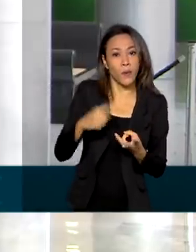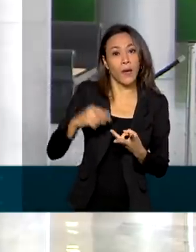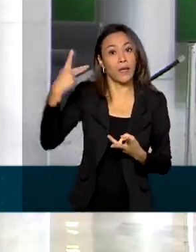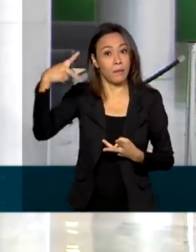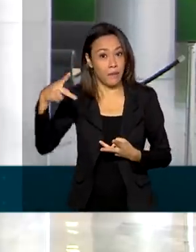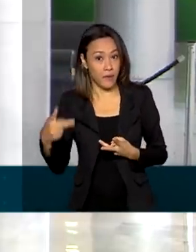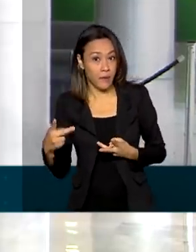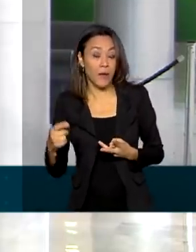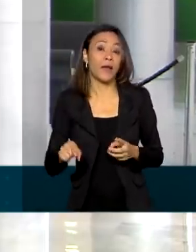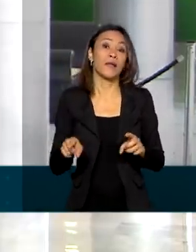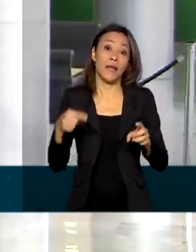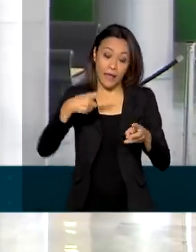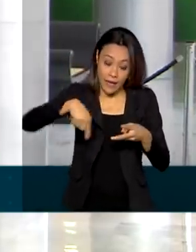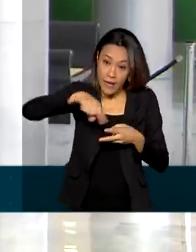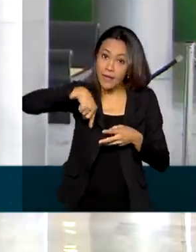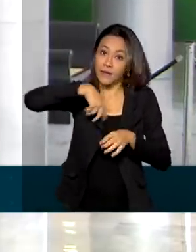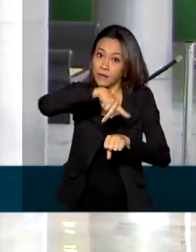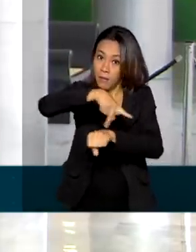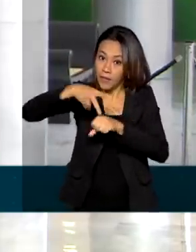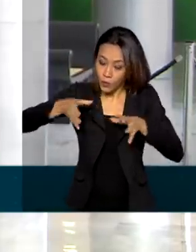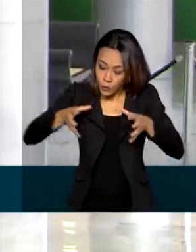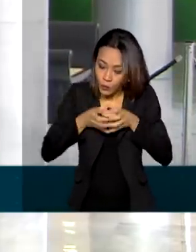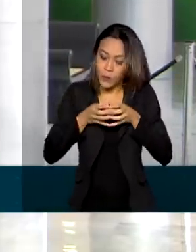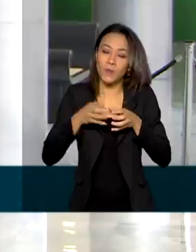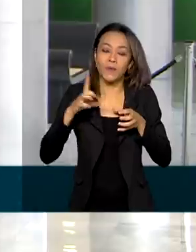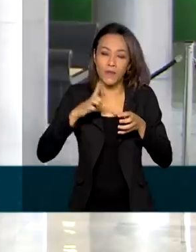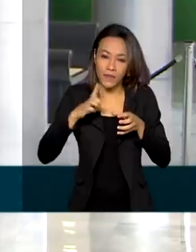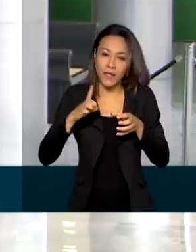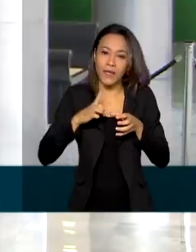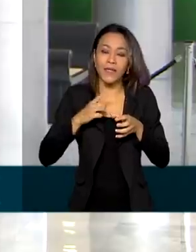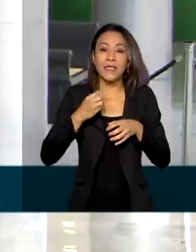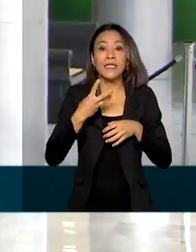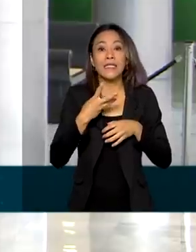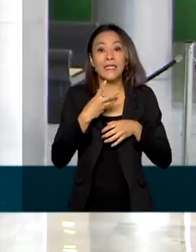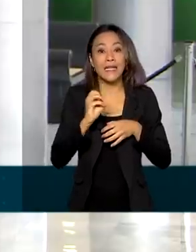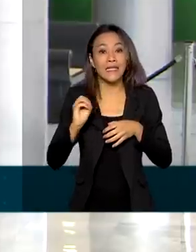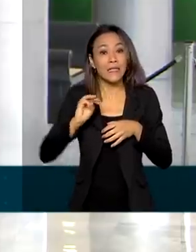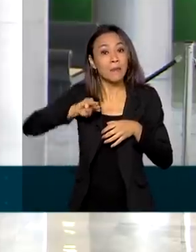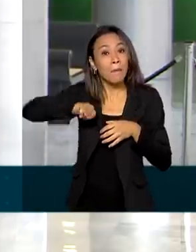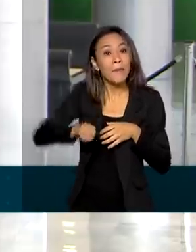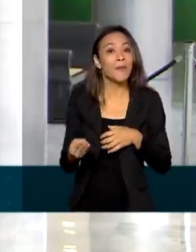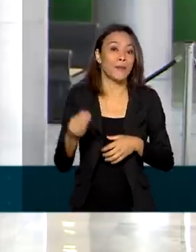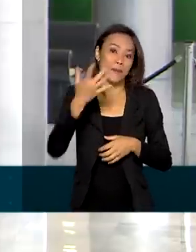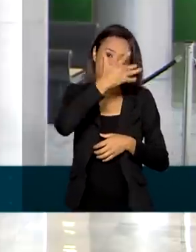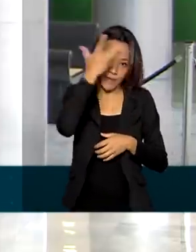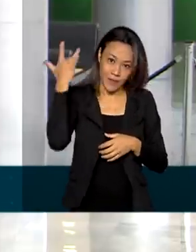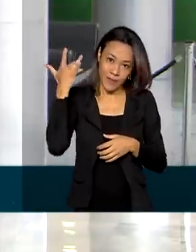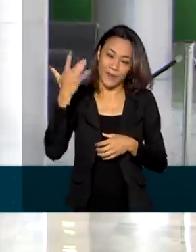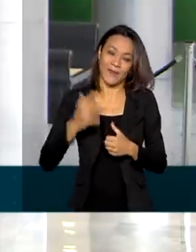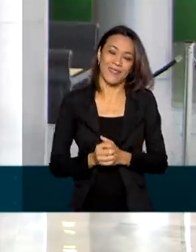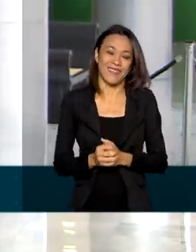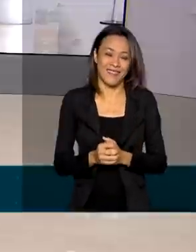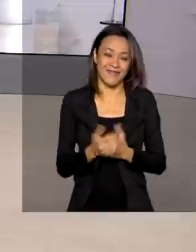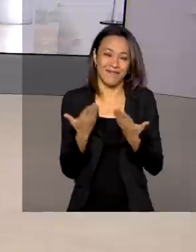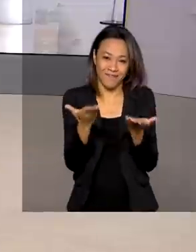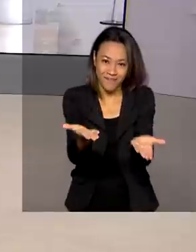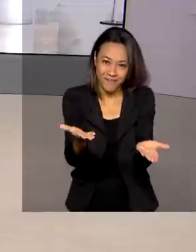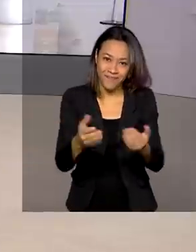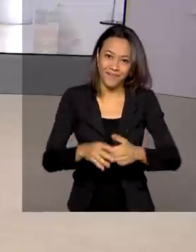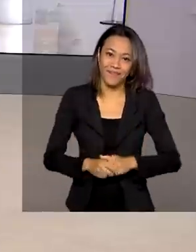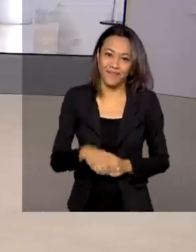e Paraguai e que essas nações juntas contam com a população de 300 milhões de habitantes. Eu volto com você, Dani.